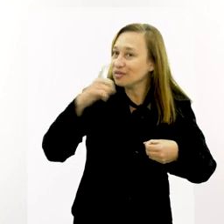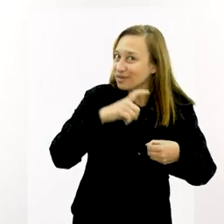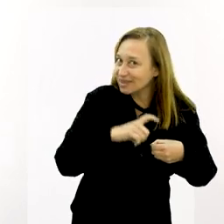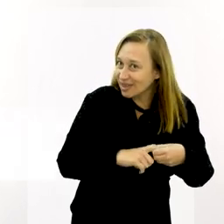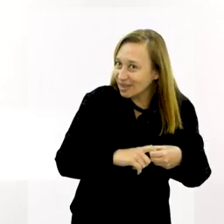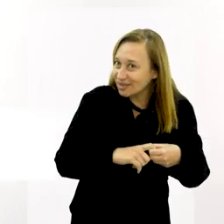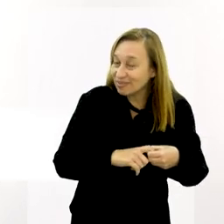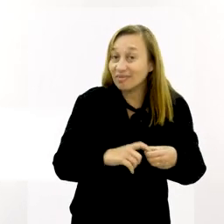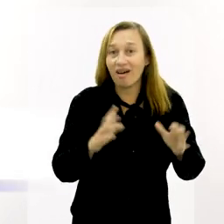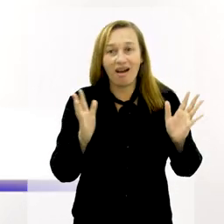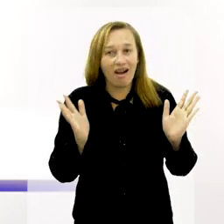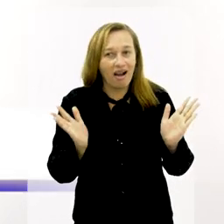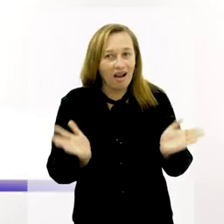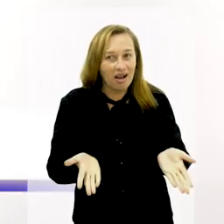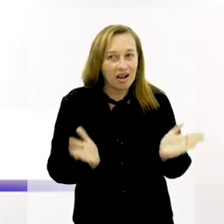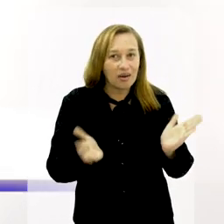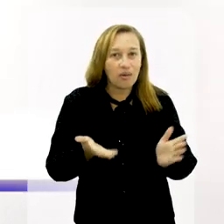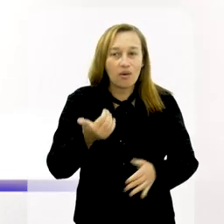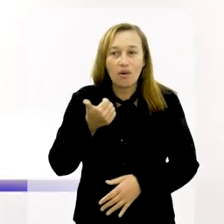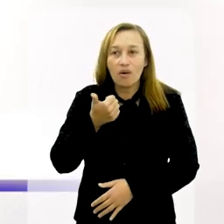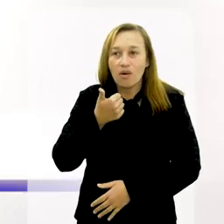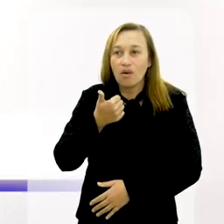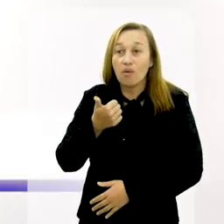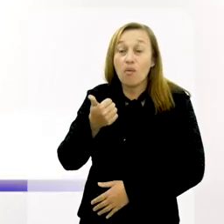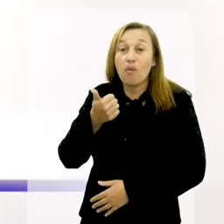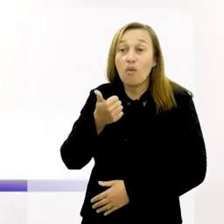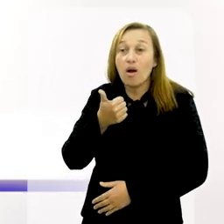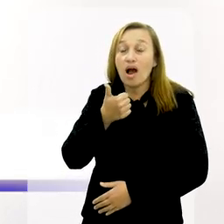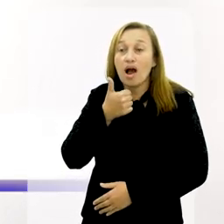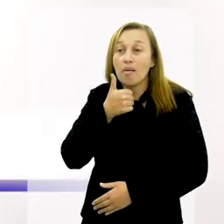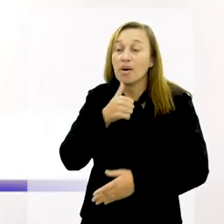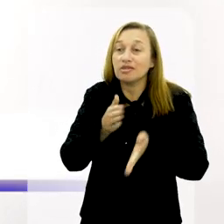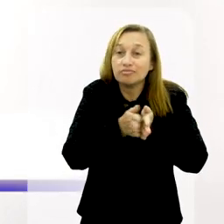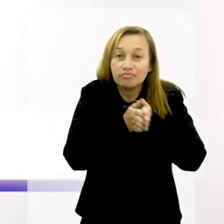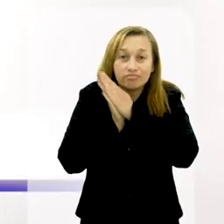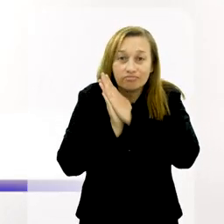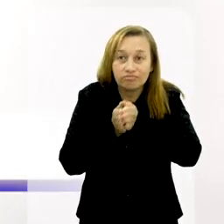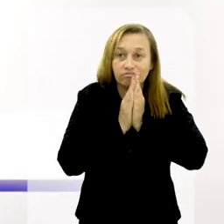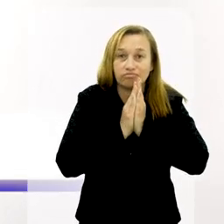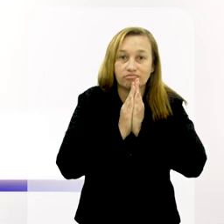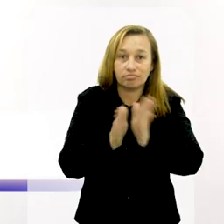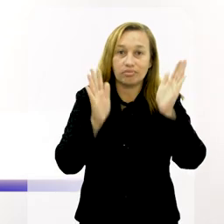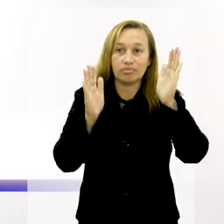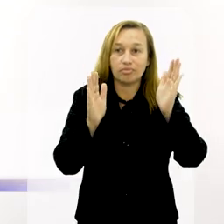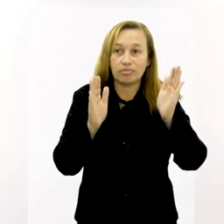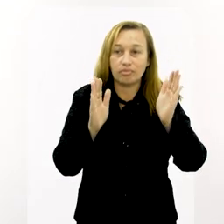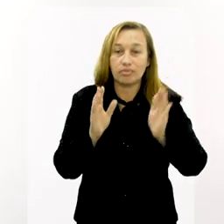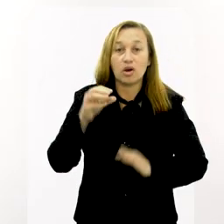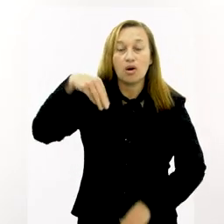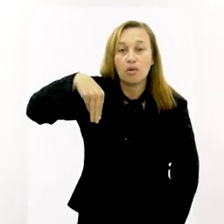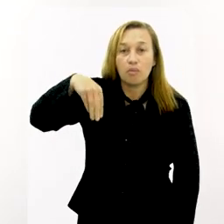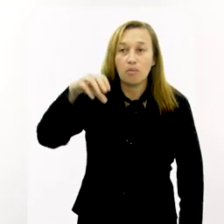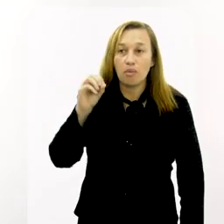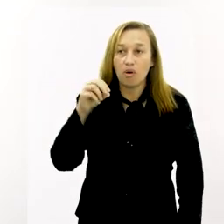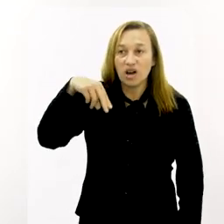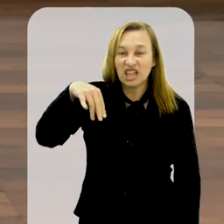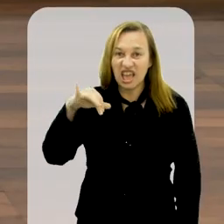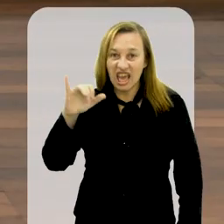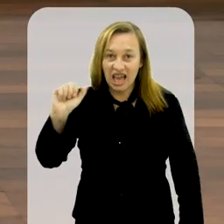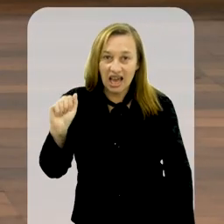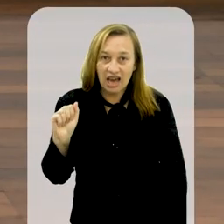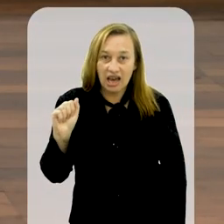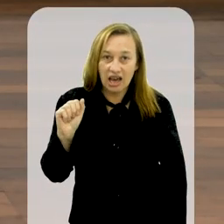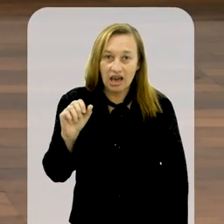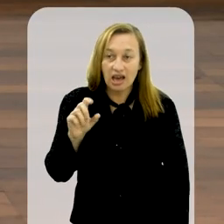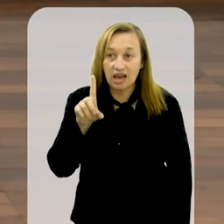Voltamos agora com a mãe Mônica de Oiá. Você tem um terreiro. Tinha